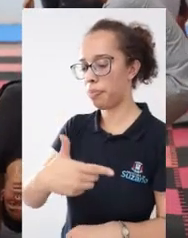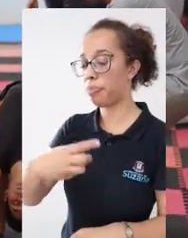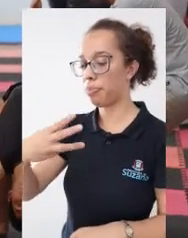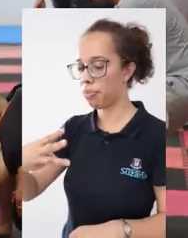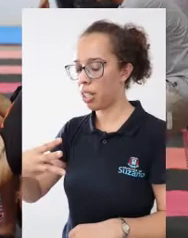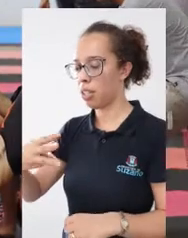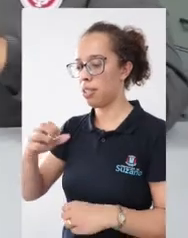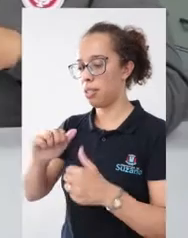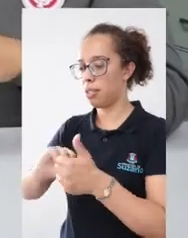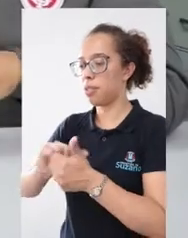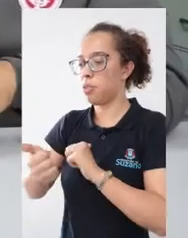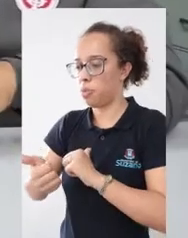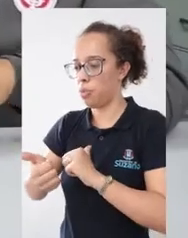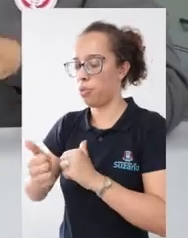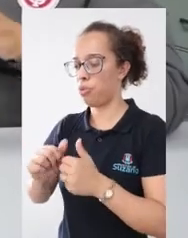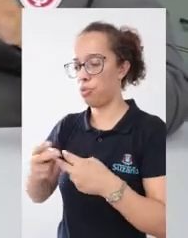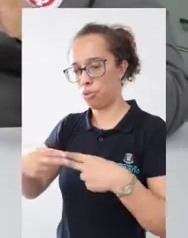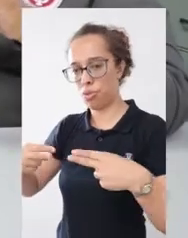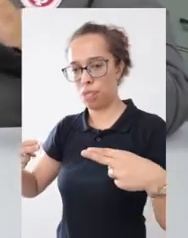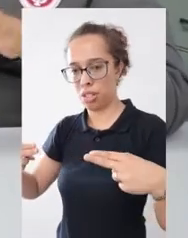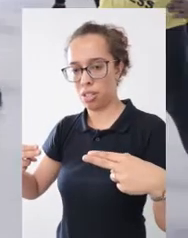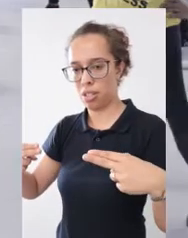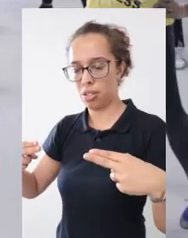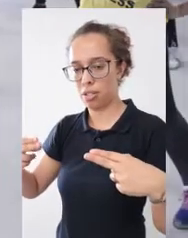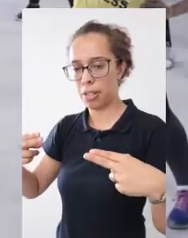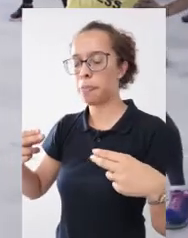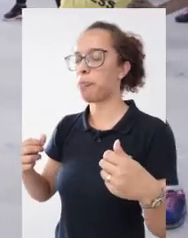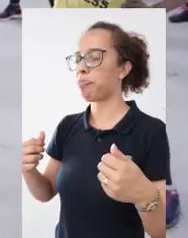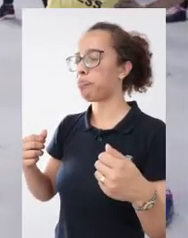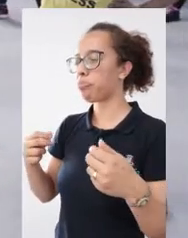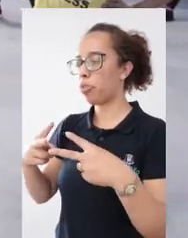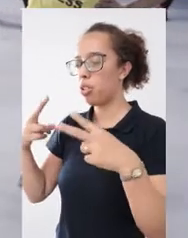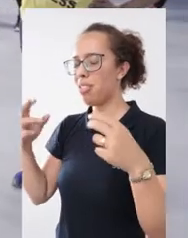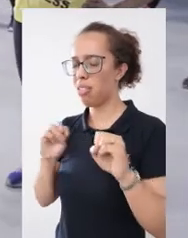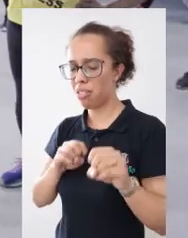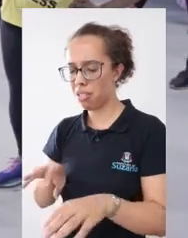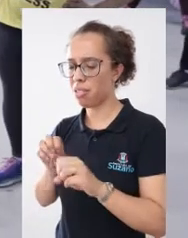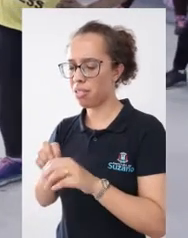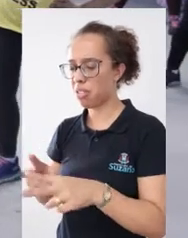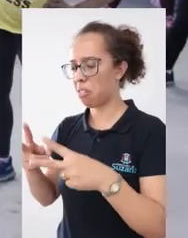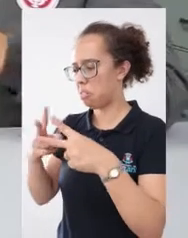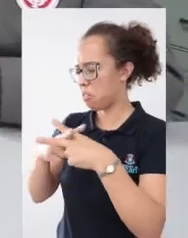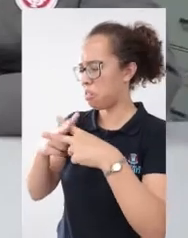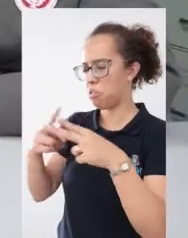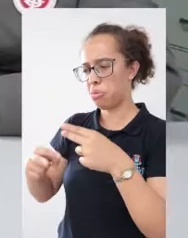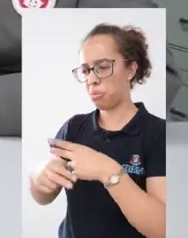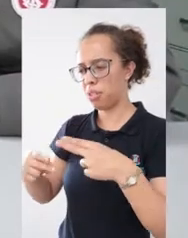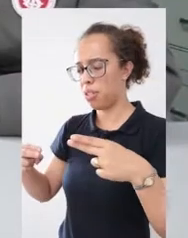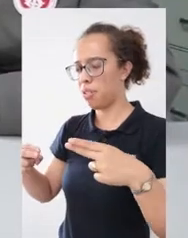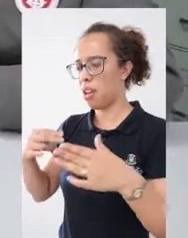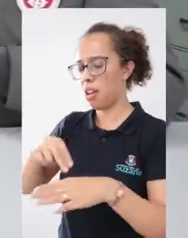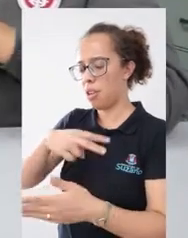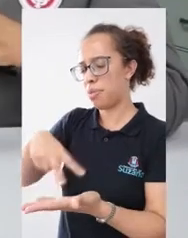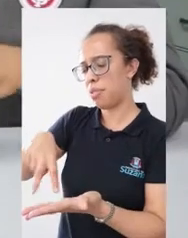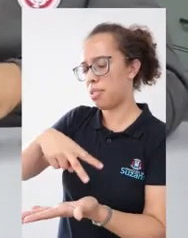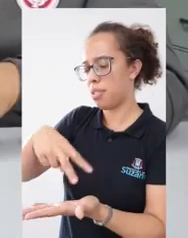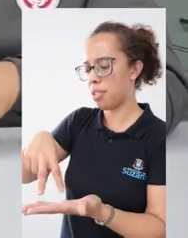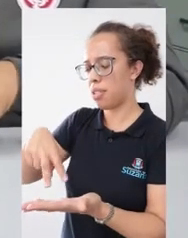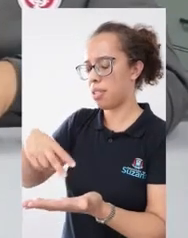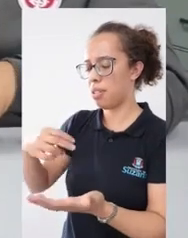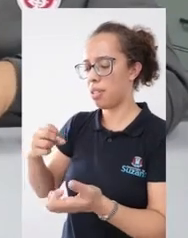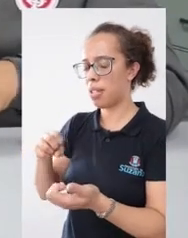maitai, judô, ginástica localizada, zumba, futebol, futebol da Pél, da Escolinha Esportiva,